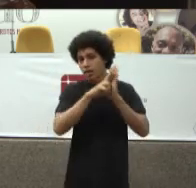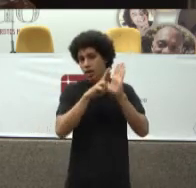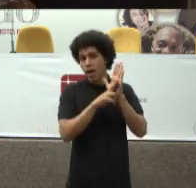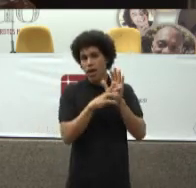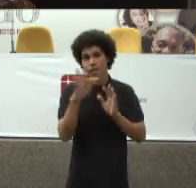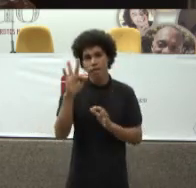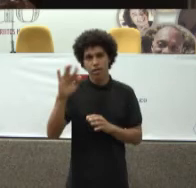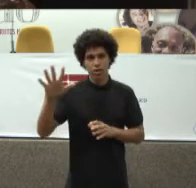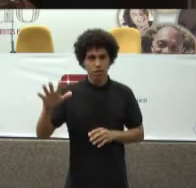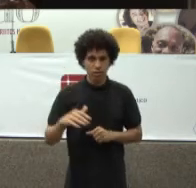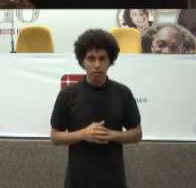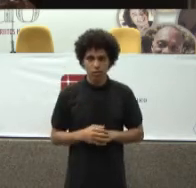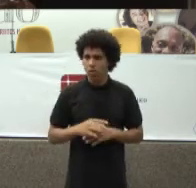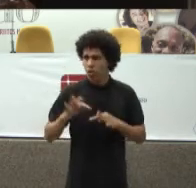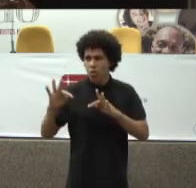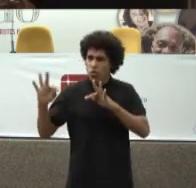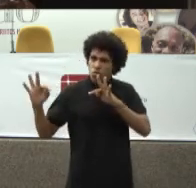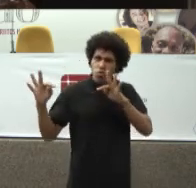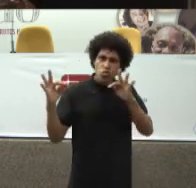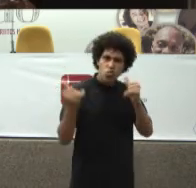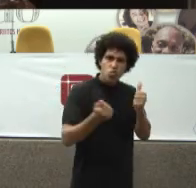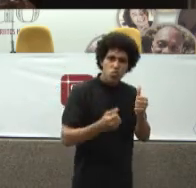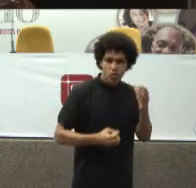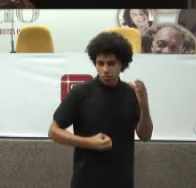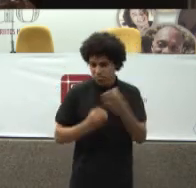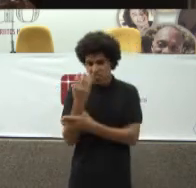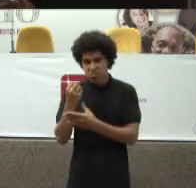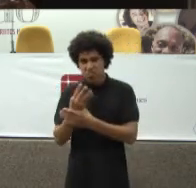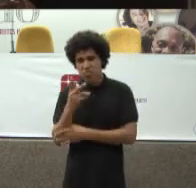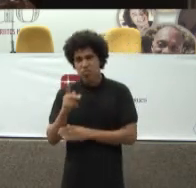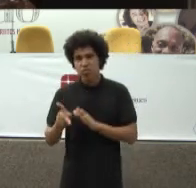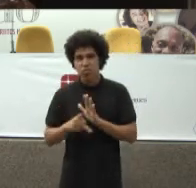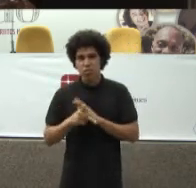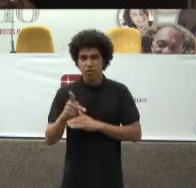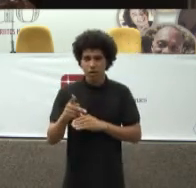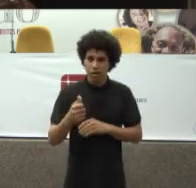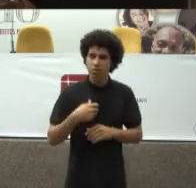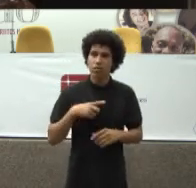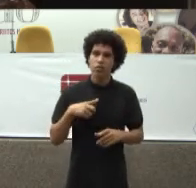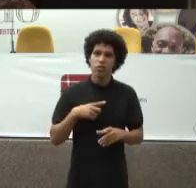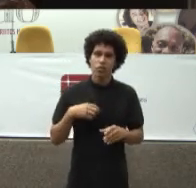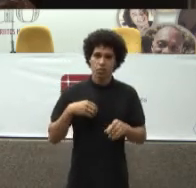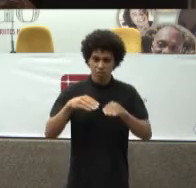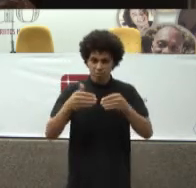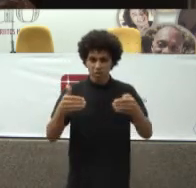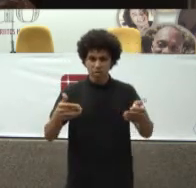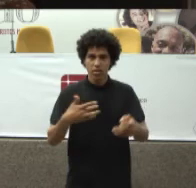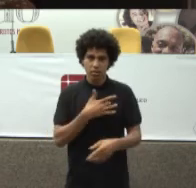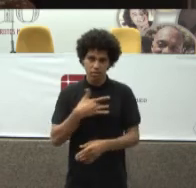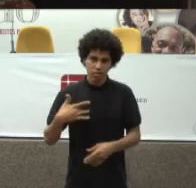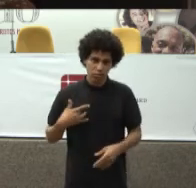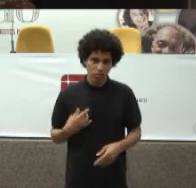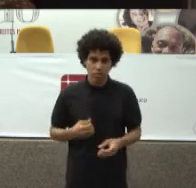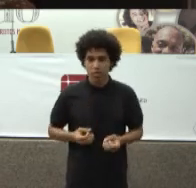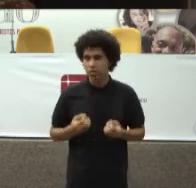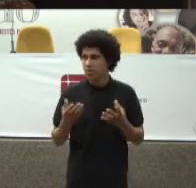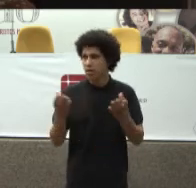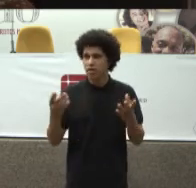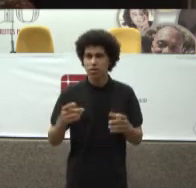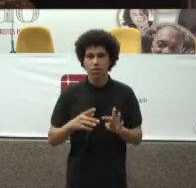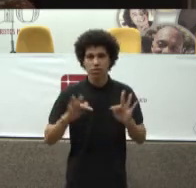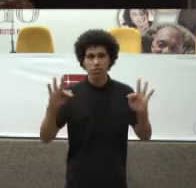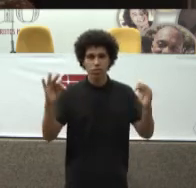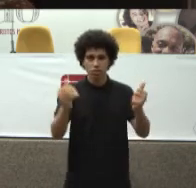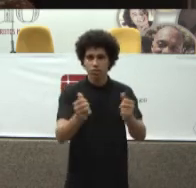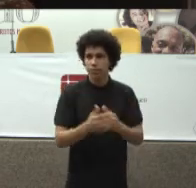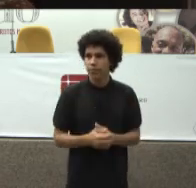Pactuadas Tudo que é Publicado Pelo Ministério Da Saúde É pactuado Nas três esferas Acontece Que tem